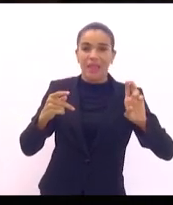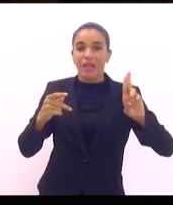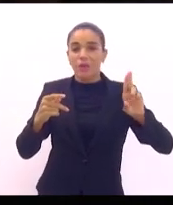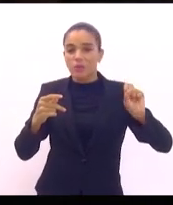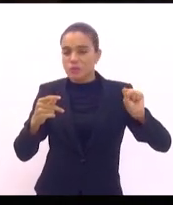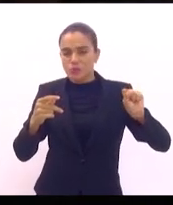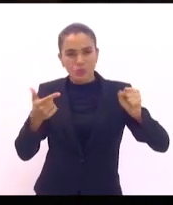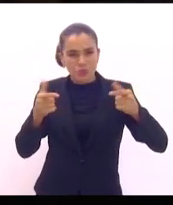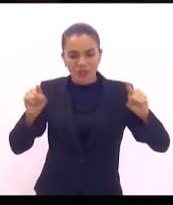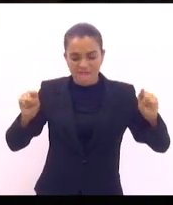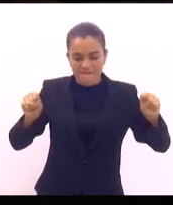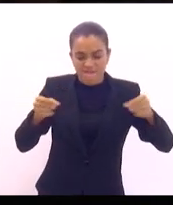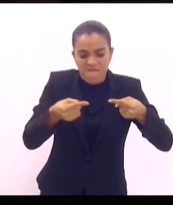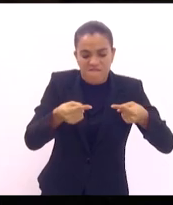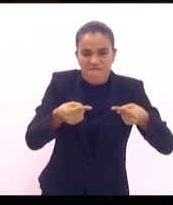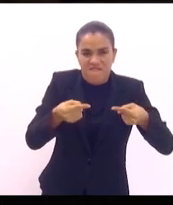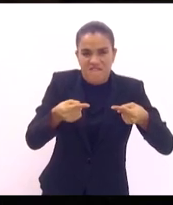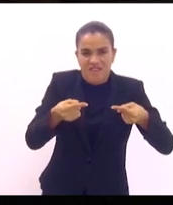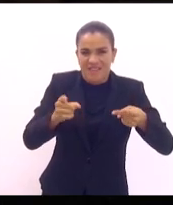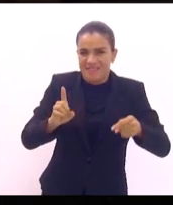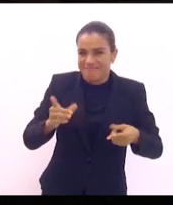Garanto que nenhum desses deuses